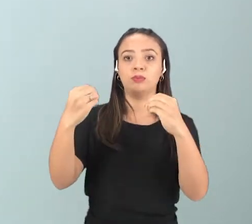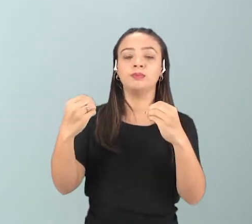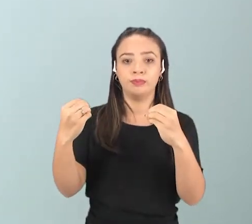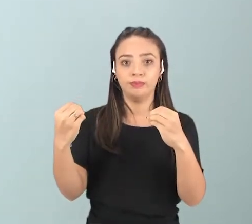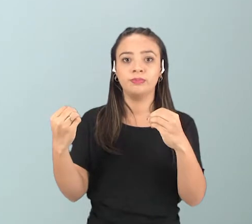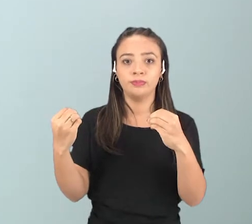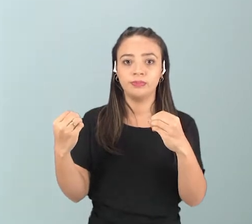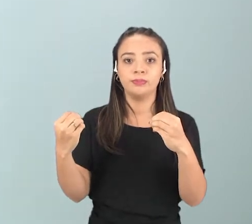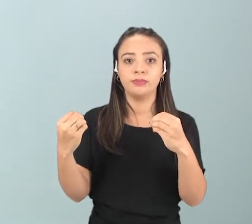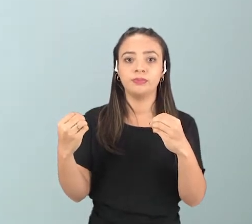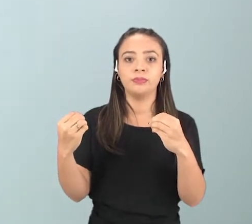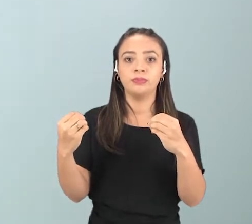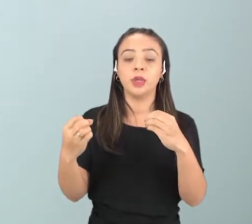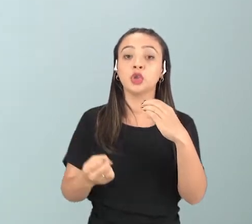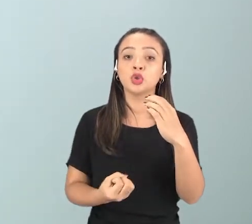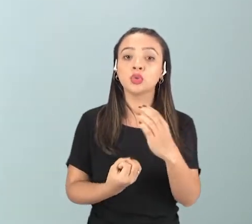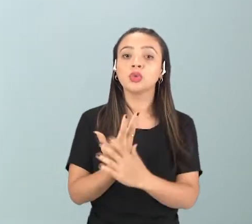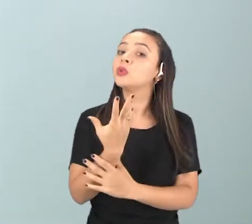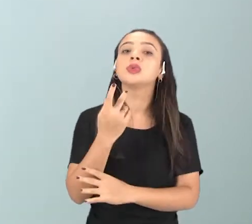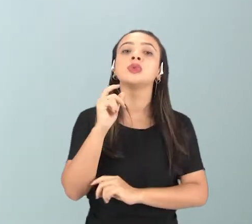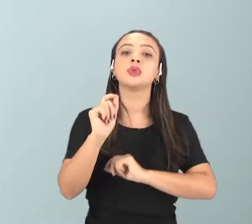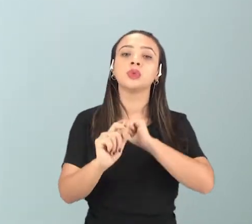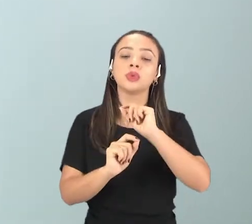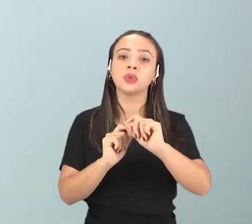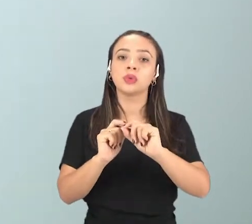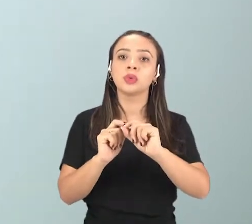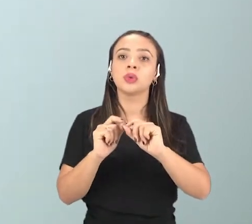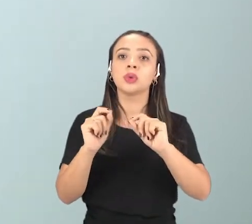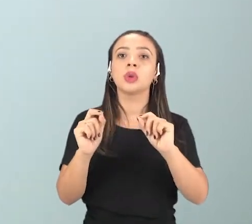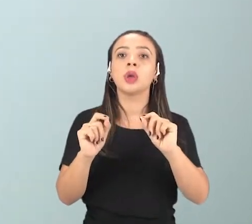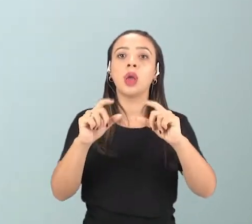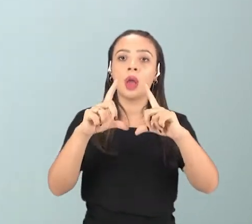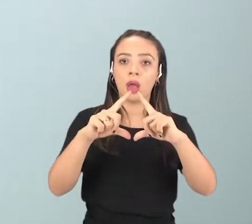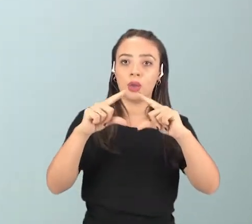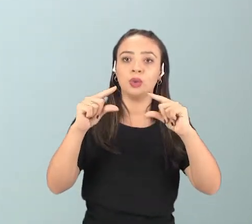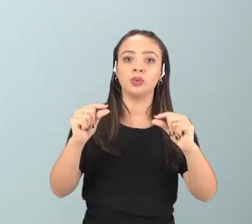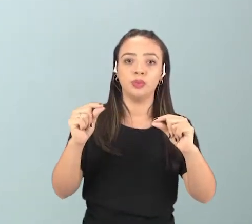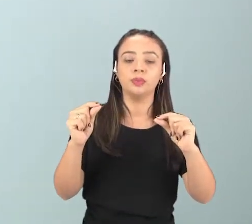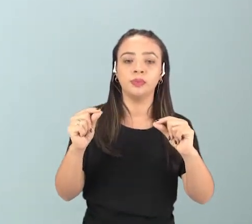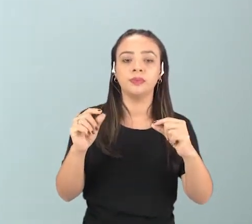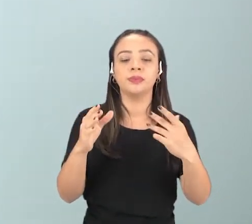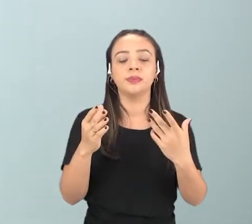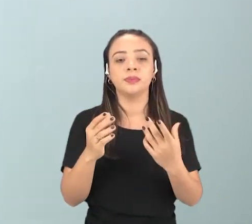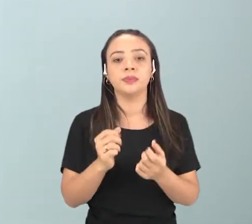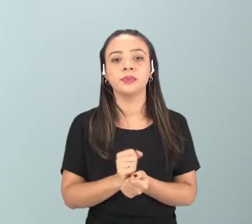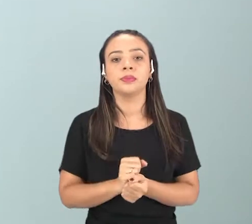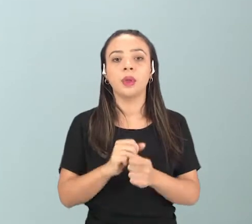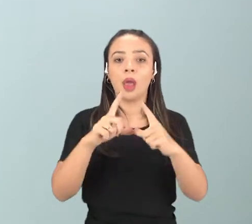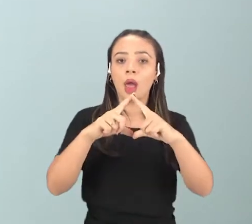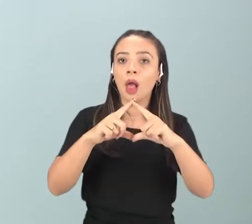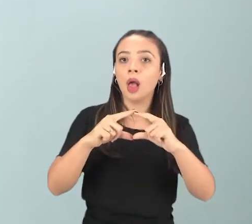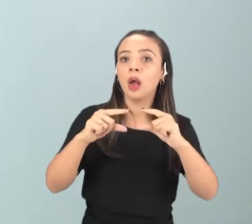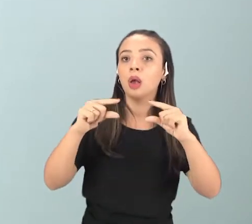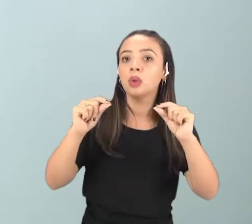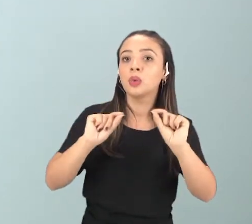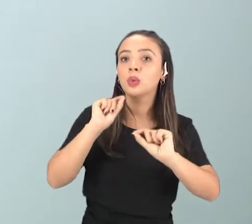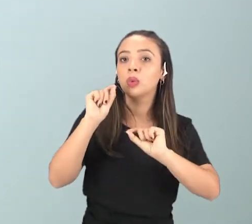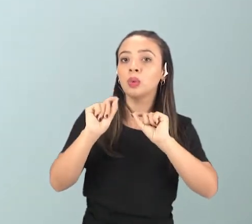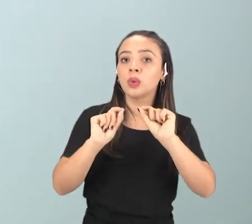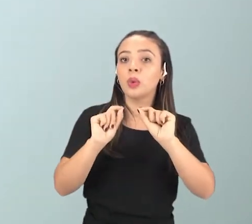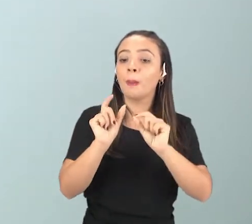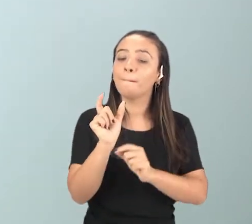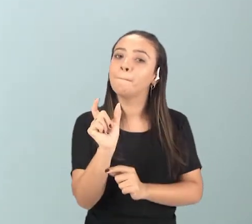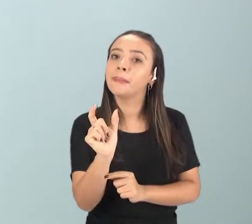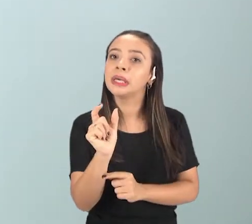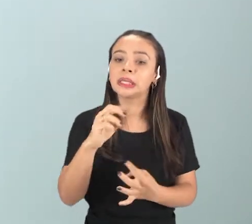Marte, que aí deu origem a destroços que depois se uniram e formaram a Lua. Então a Lua, segundo essa teoria, ela é uma